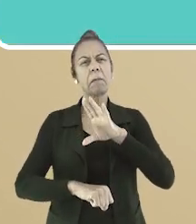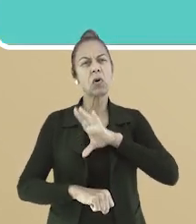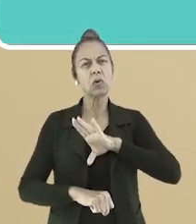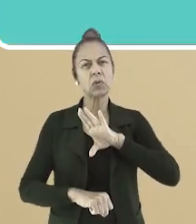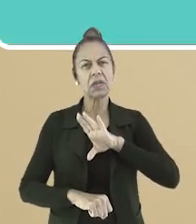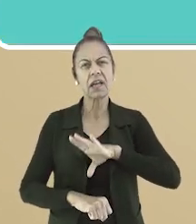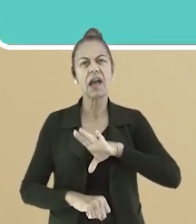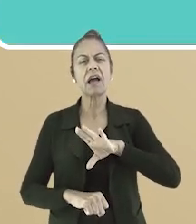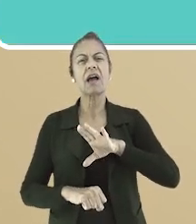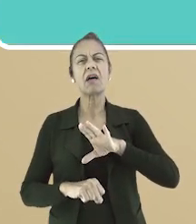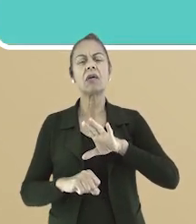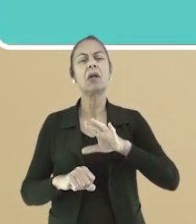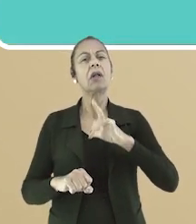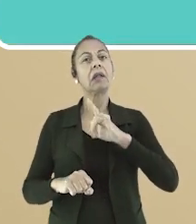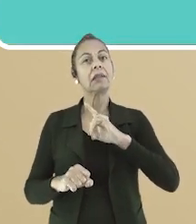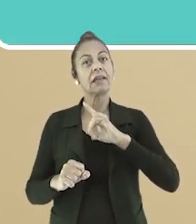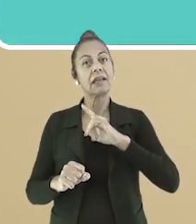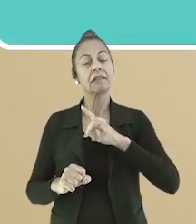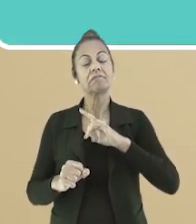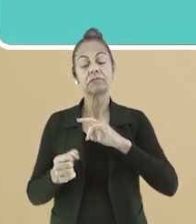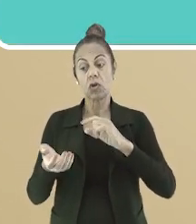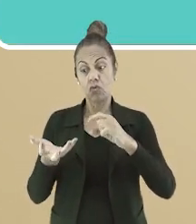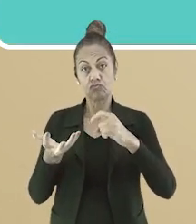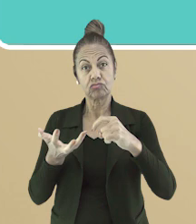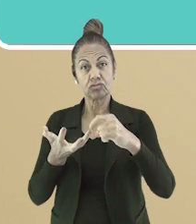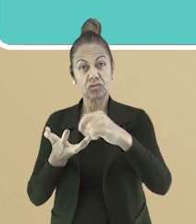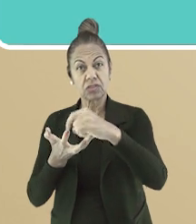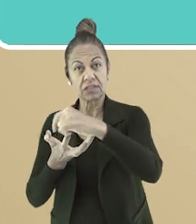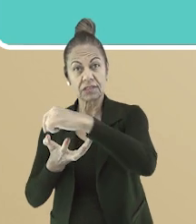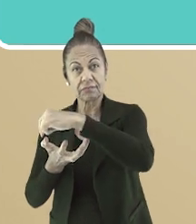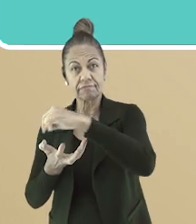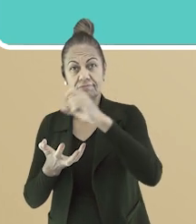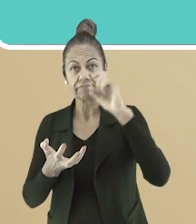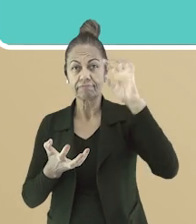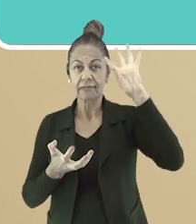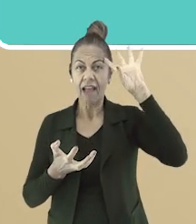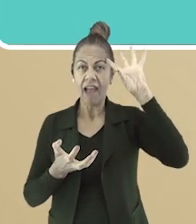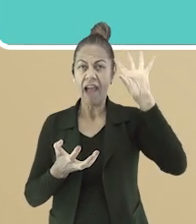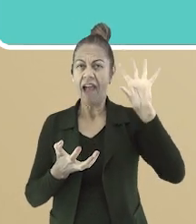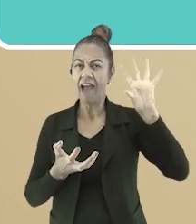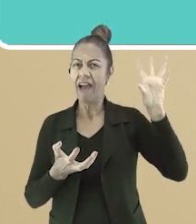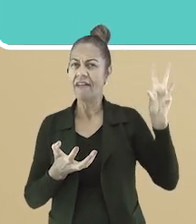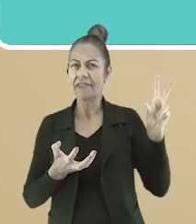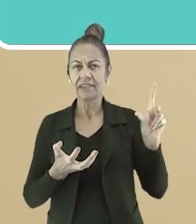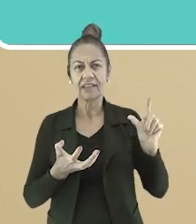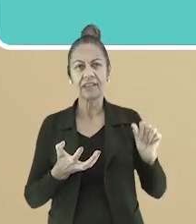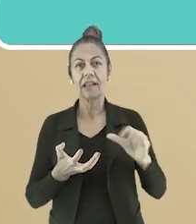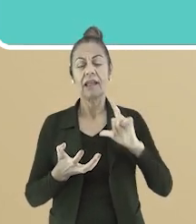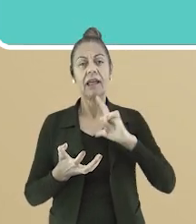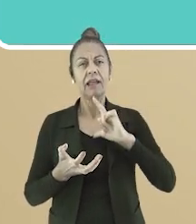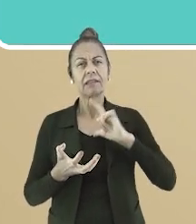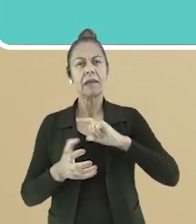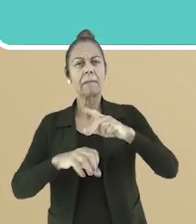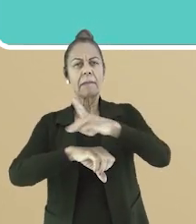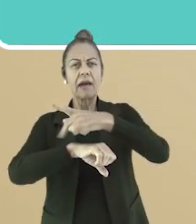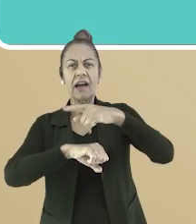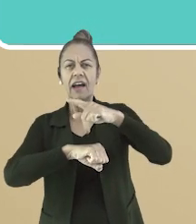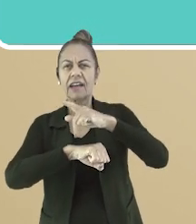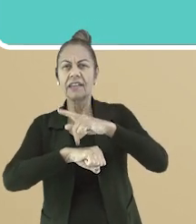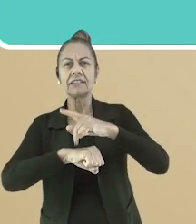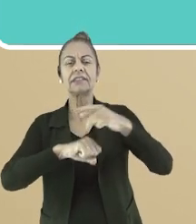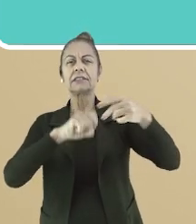no continente europeu. Guiné-Bissau, que fica na África. Angola, que fica no continente africano.